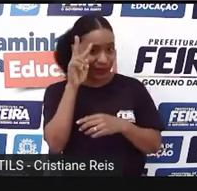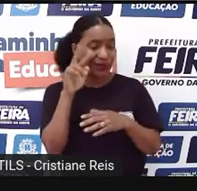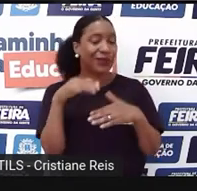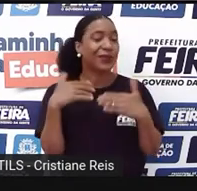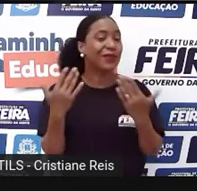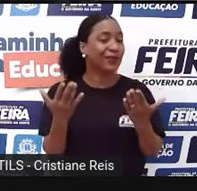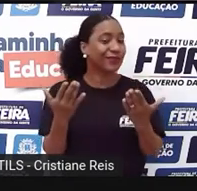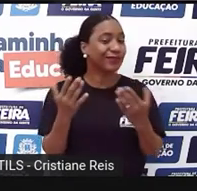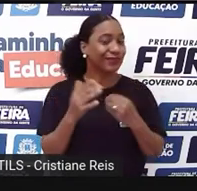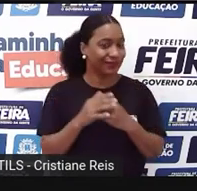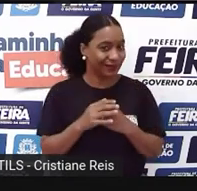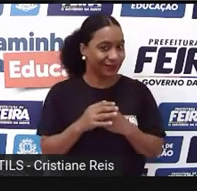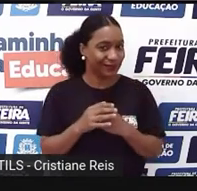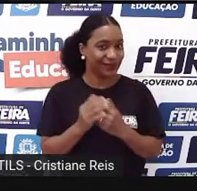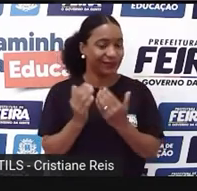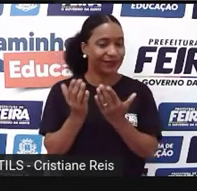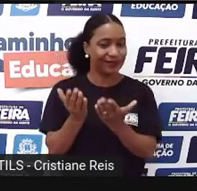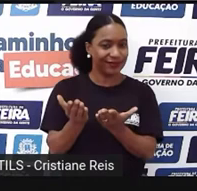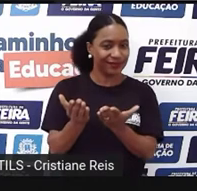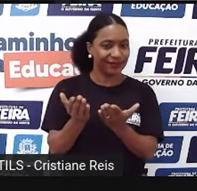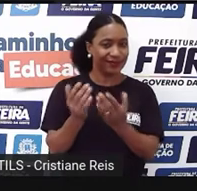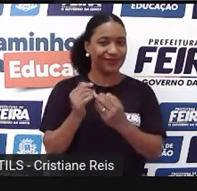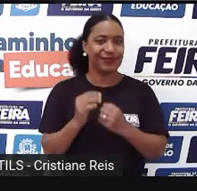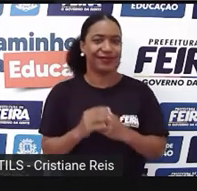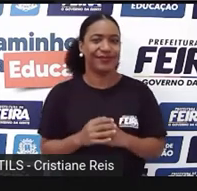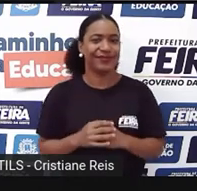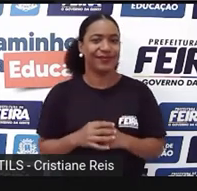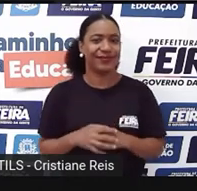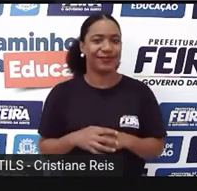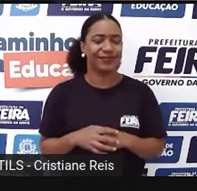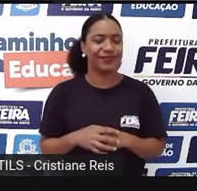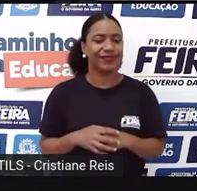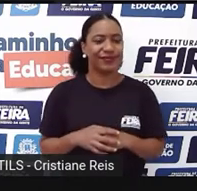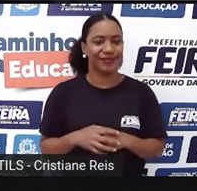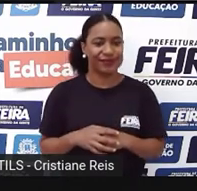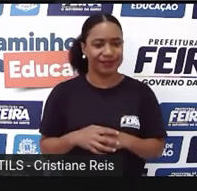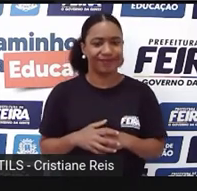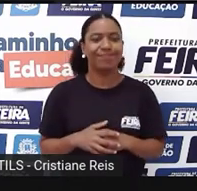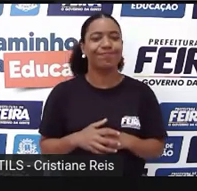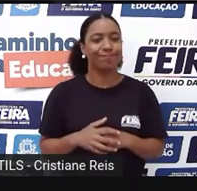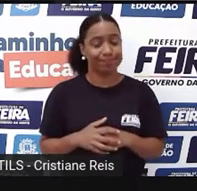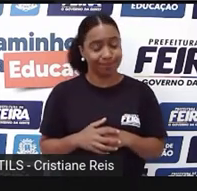Romeo Poisoned himself And Juliette stands herself